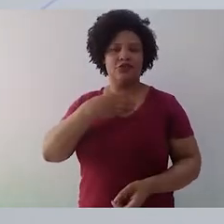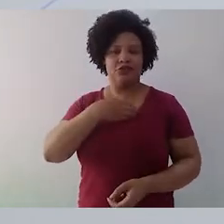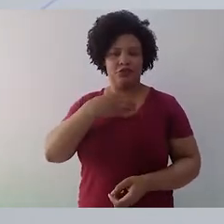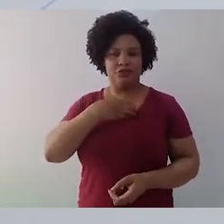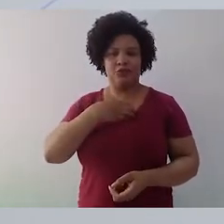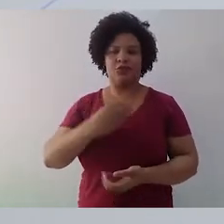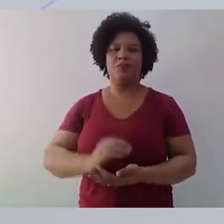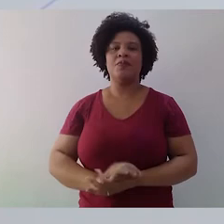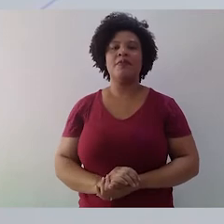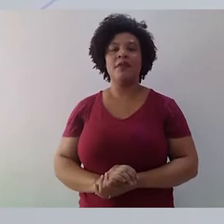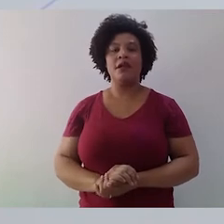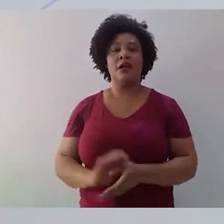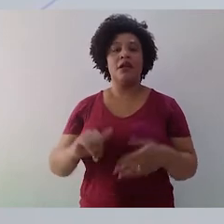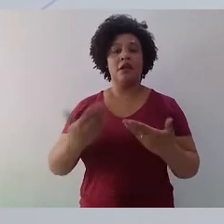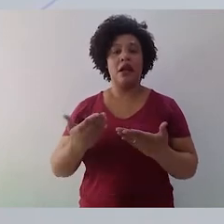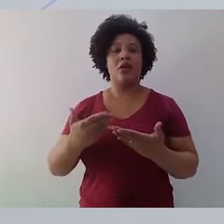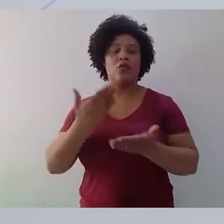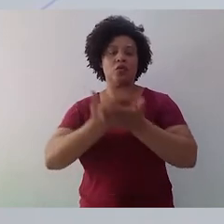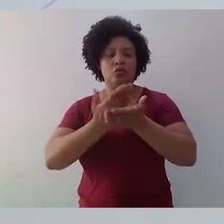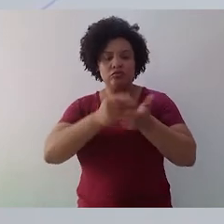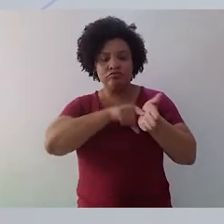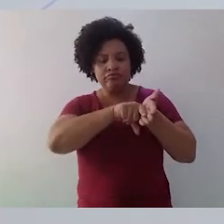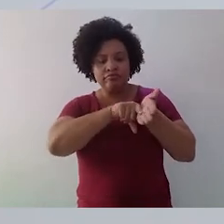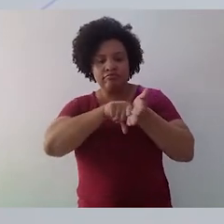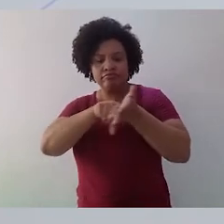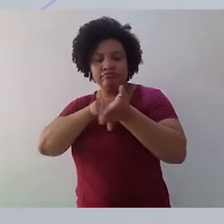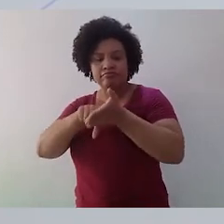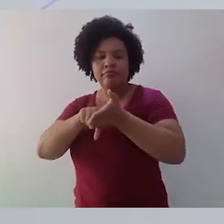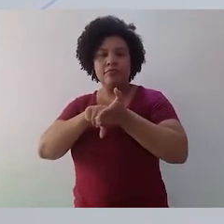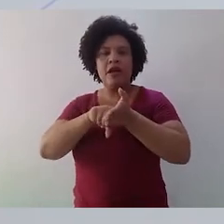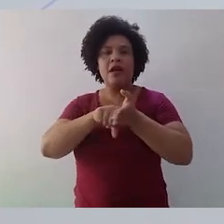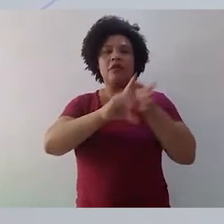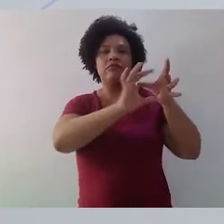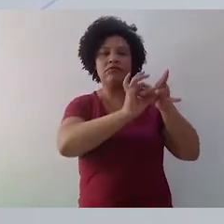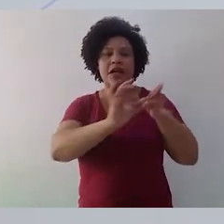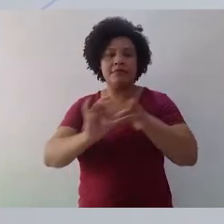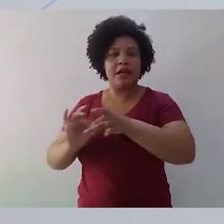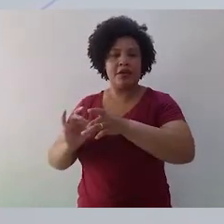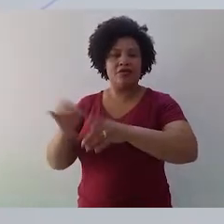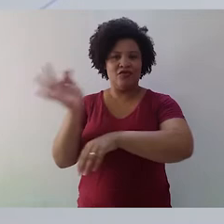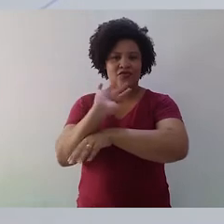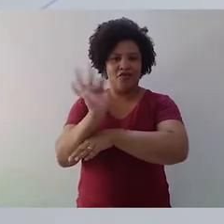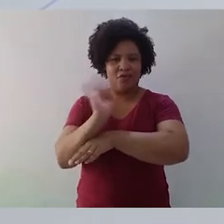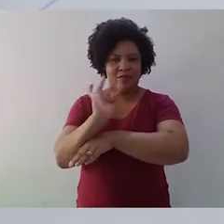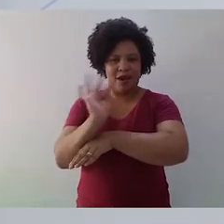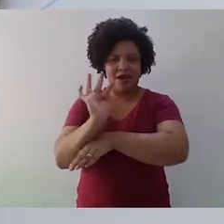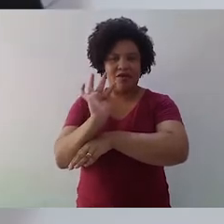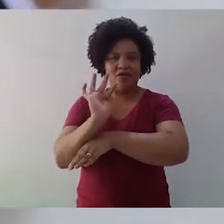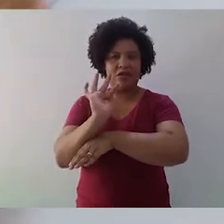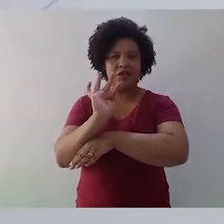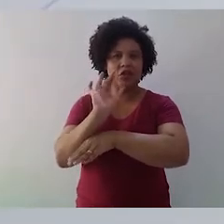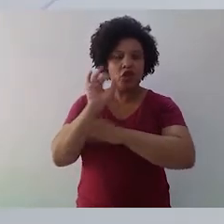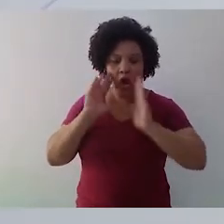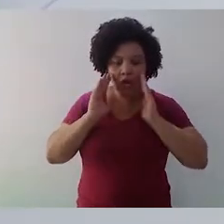Ora, o estudo dos aspectos formais não esgota o campo de estudo da retórica. A retórica vai